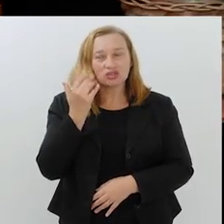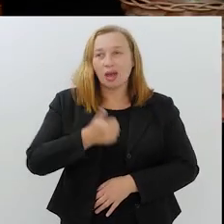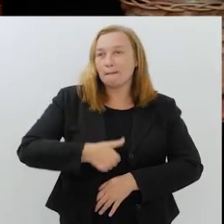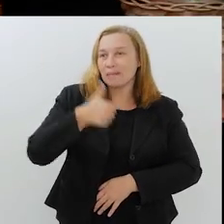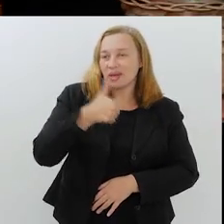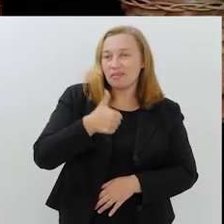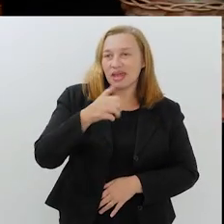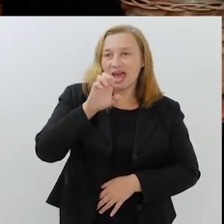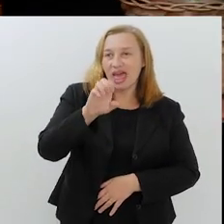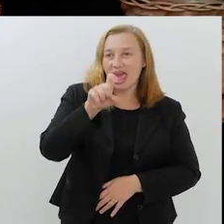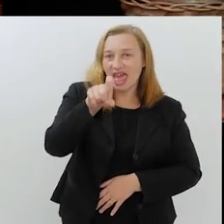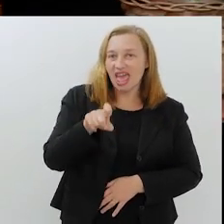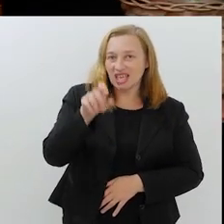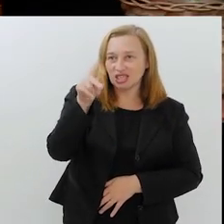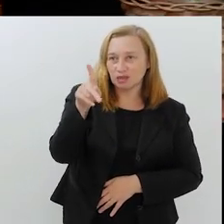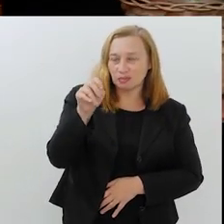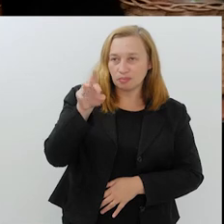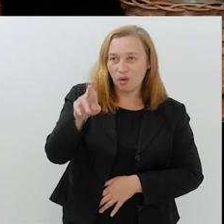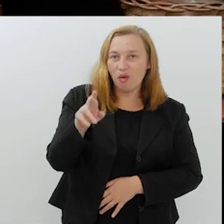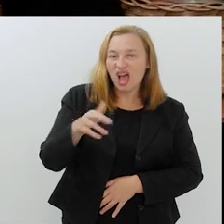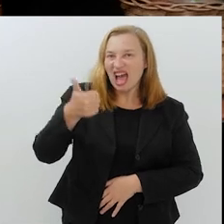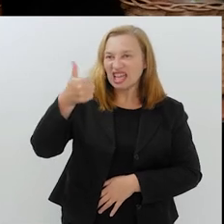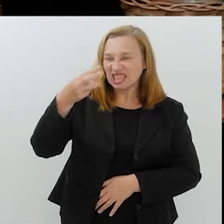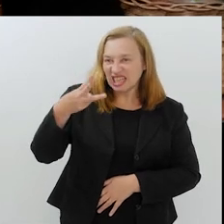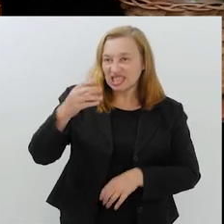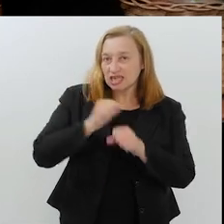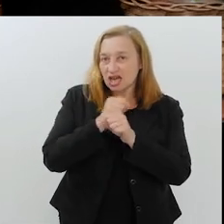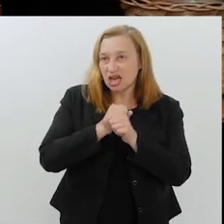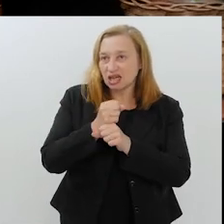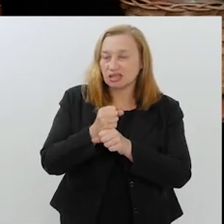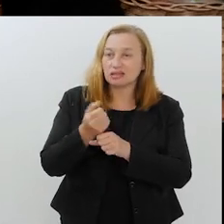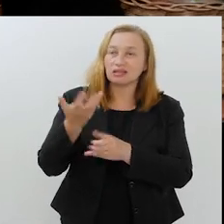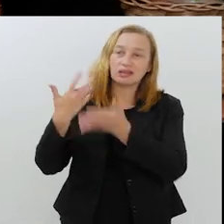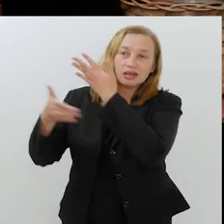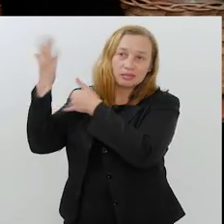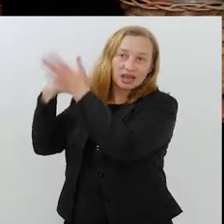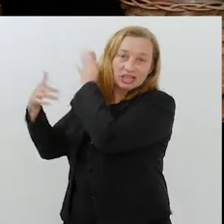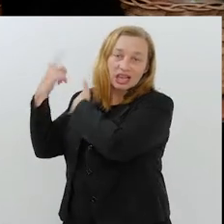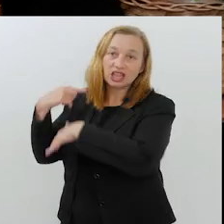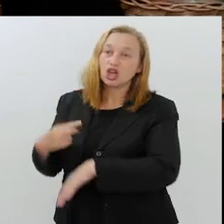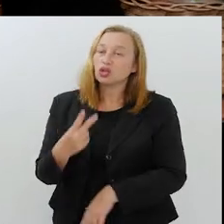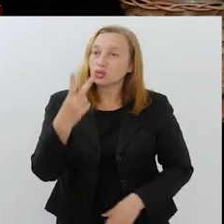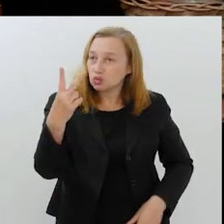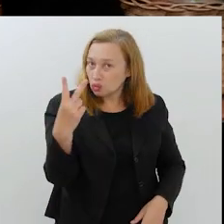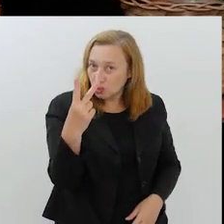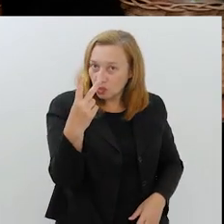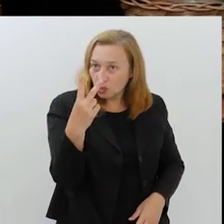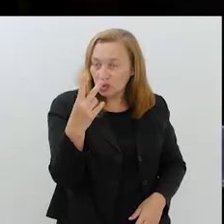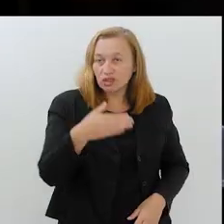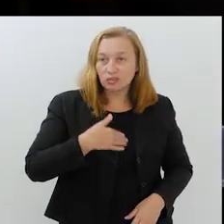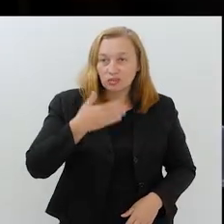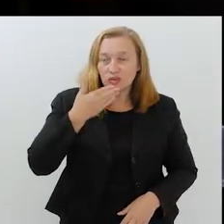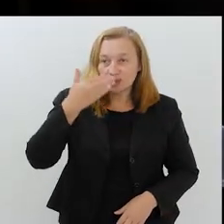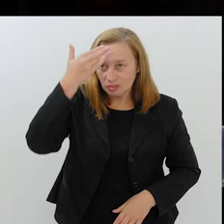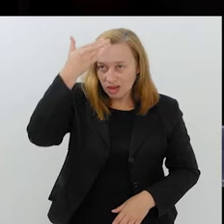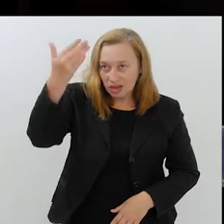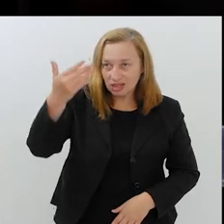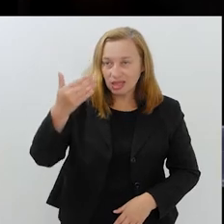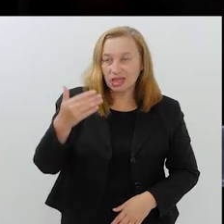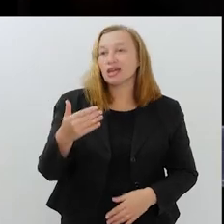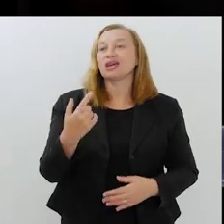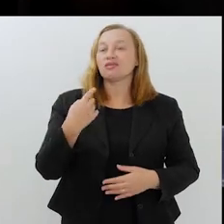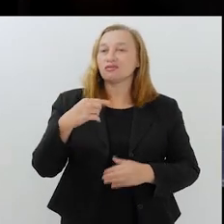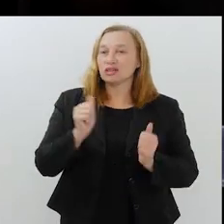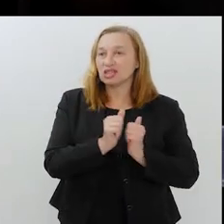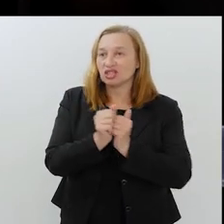Há 13 anos atrás, que eu fiz uma foto de duas muçulmanas que você levou, e elas sorrindo,